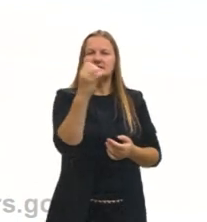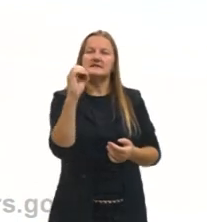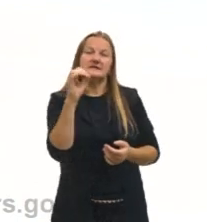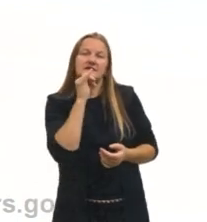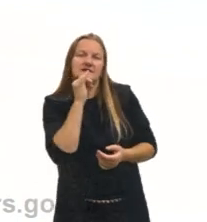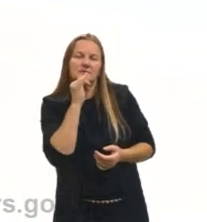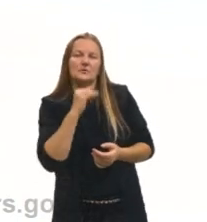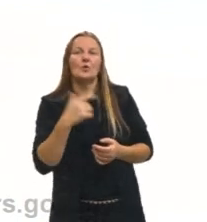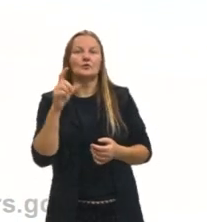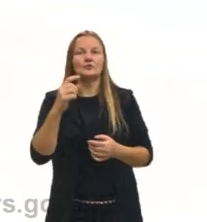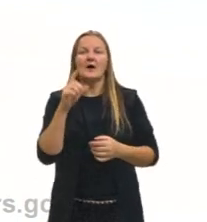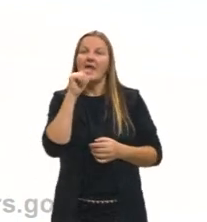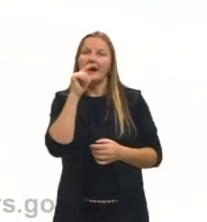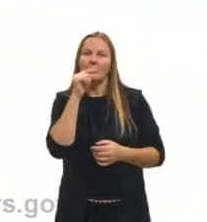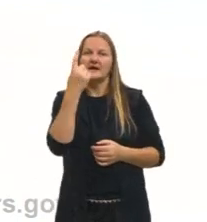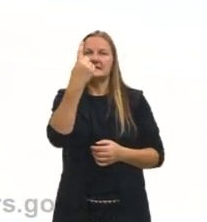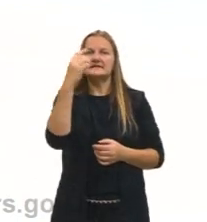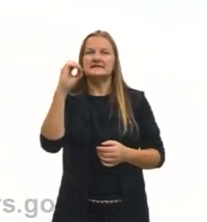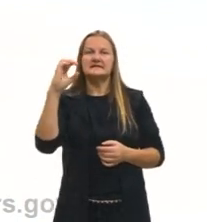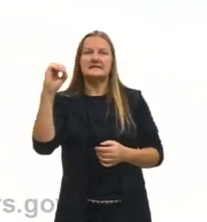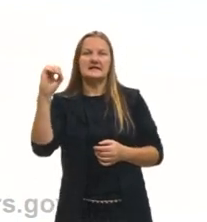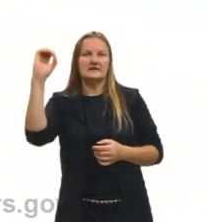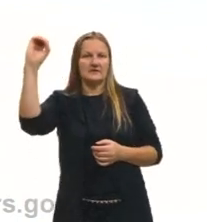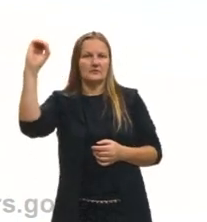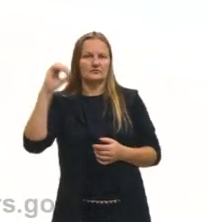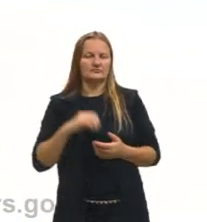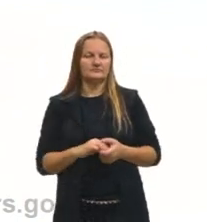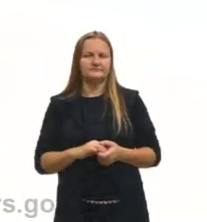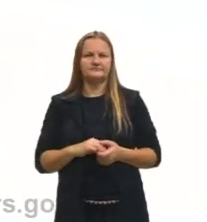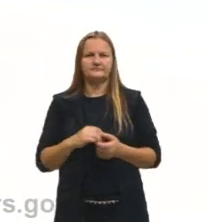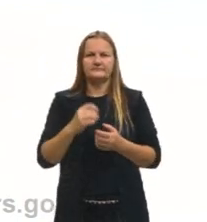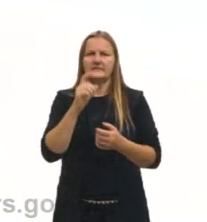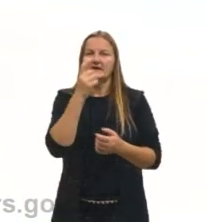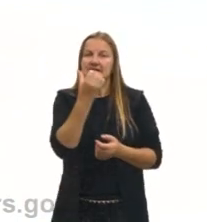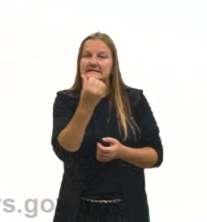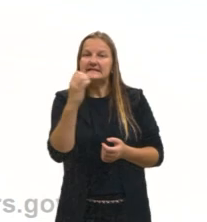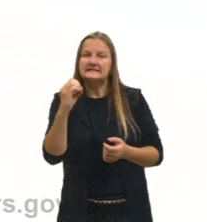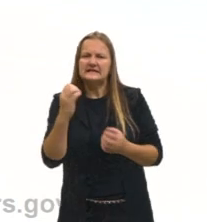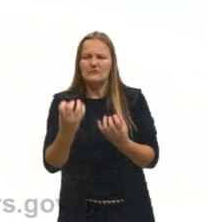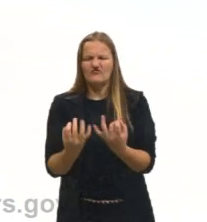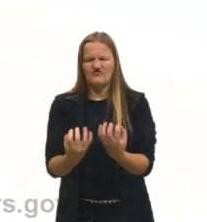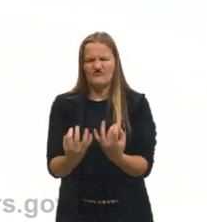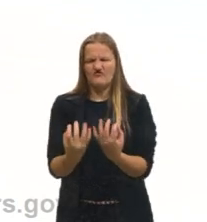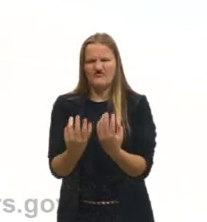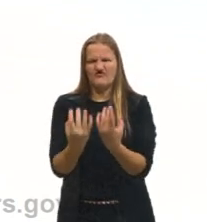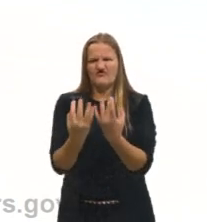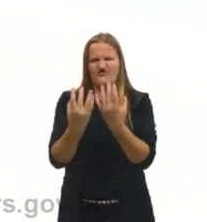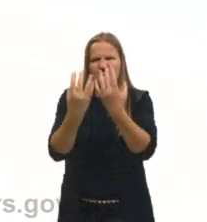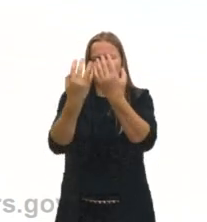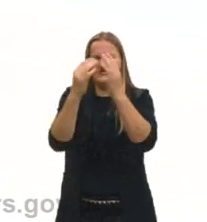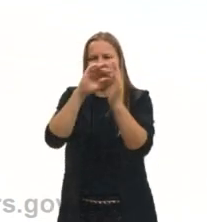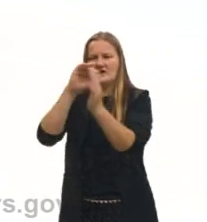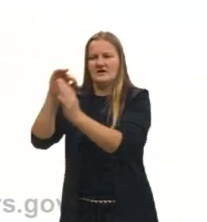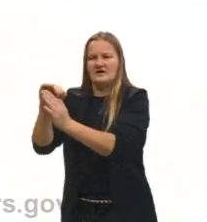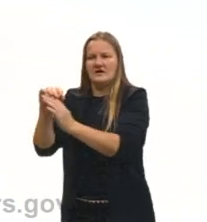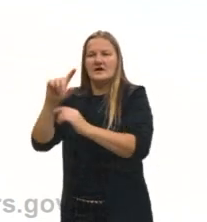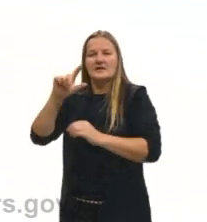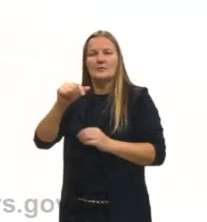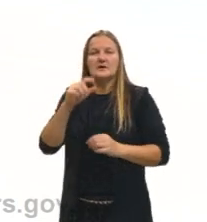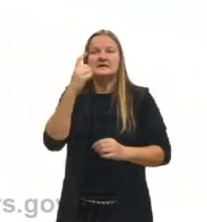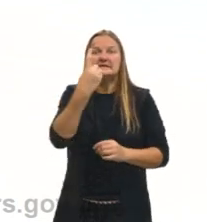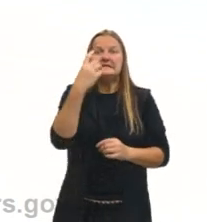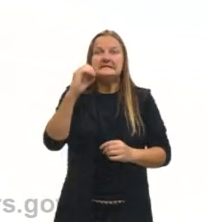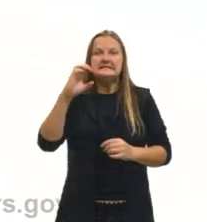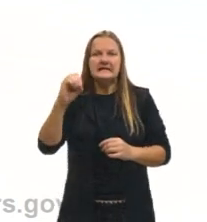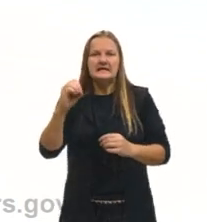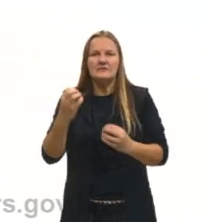água que é 100 graus. Então aqueça até 60 graus, retiro aquele líquido de 60 graus, depois aqueça até 100 graus, e consigo